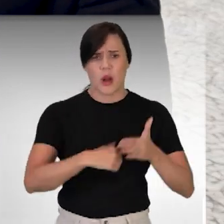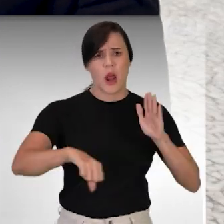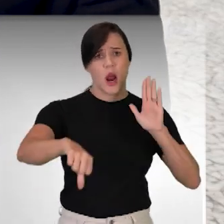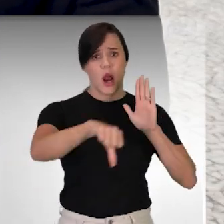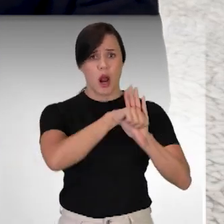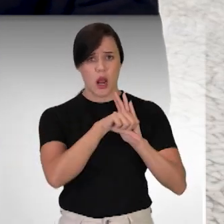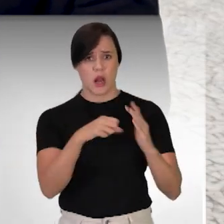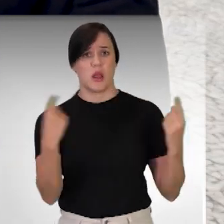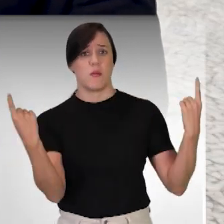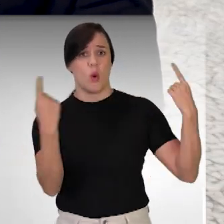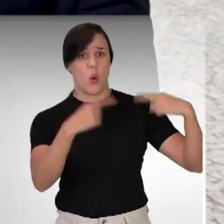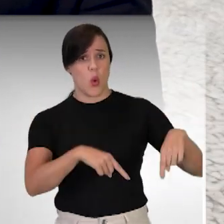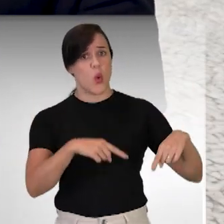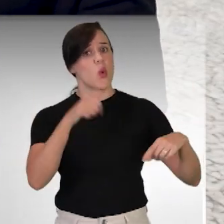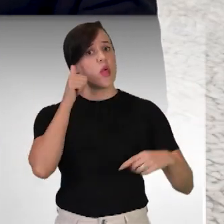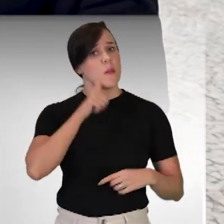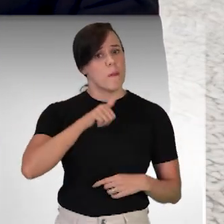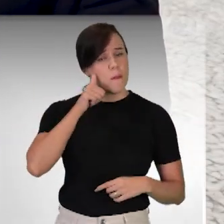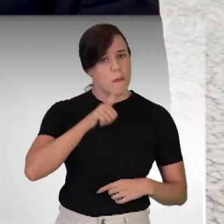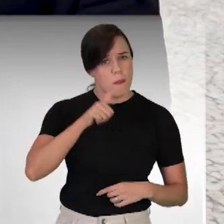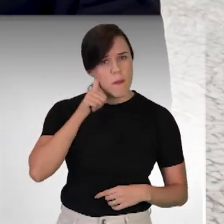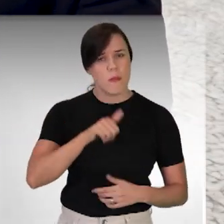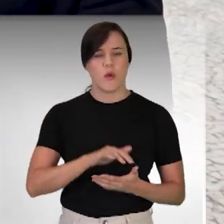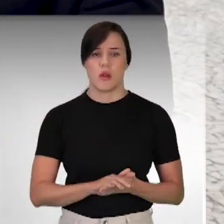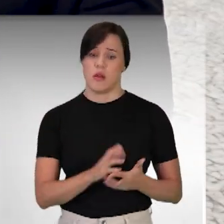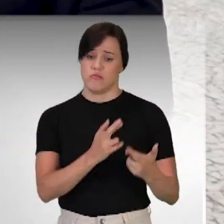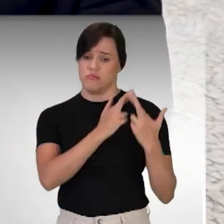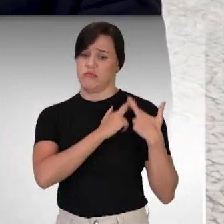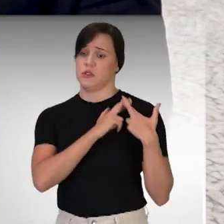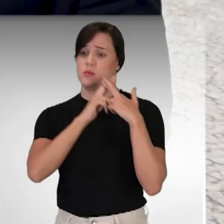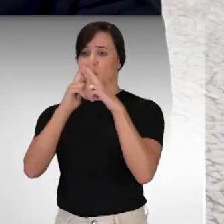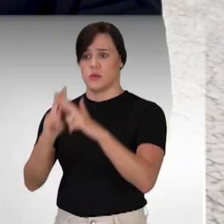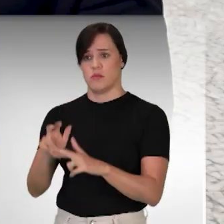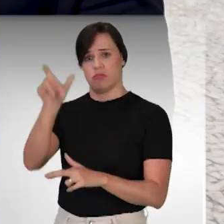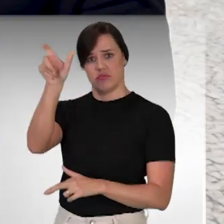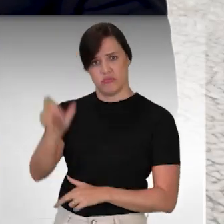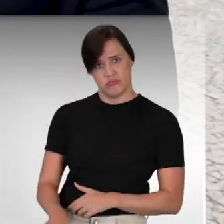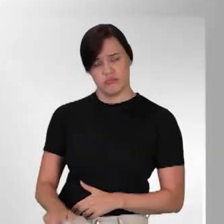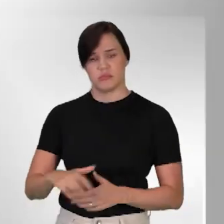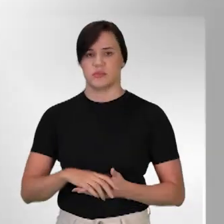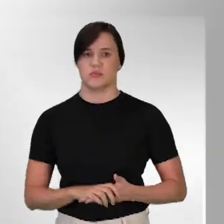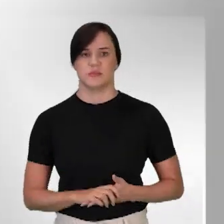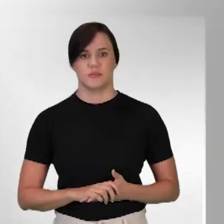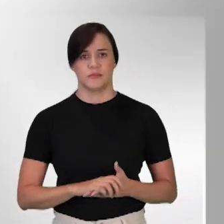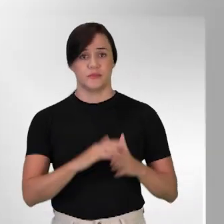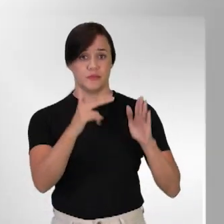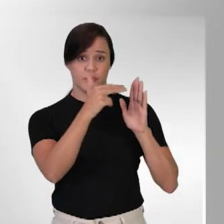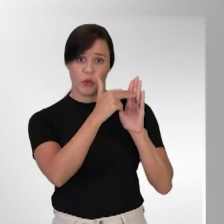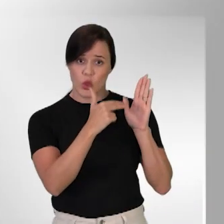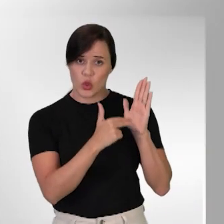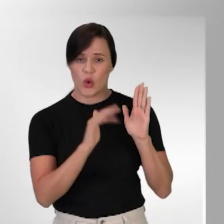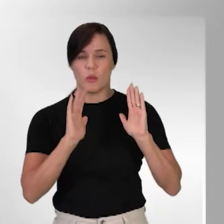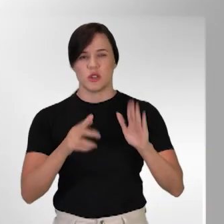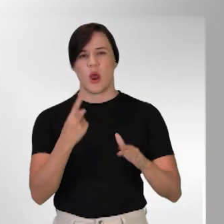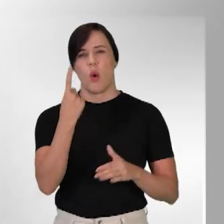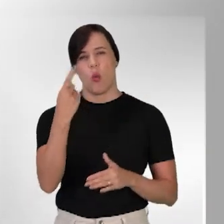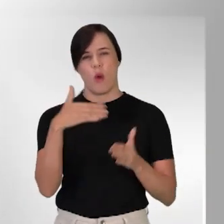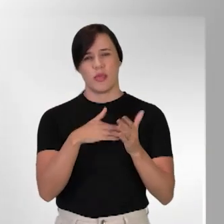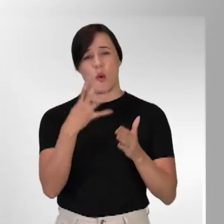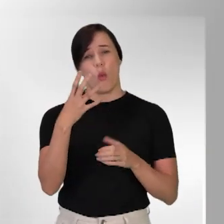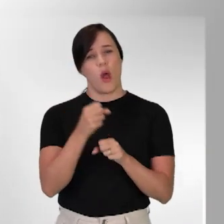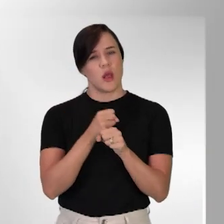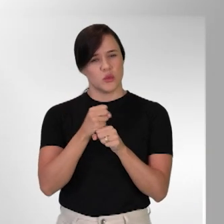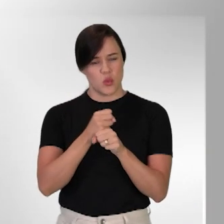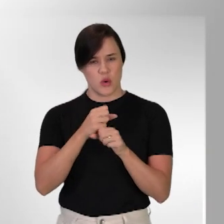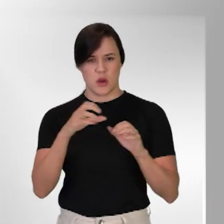violência contra mulheres com atuação política e buscar a responsabilização dos agressores. A norma prevê pena de 1 a 4 anos